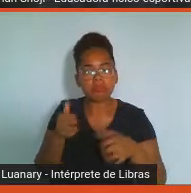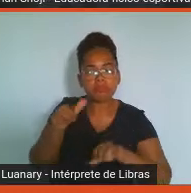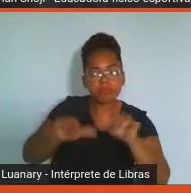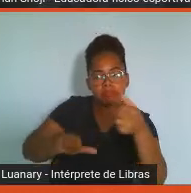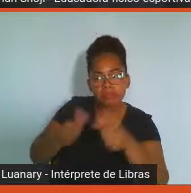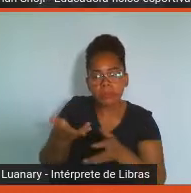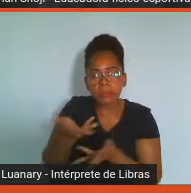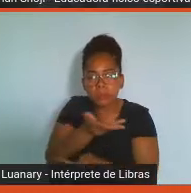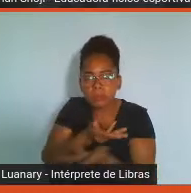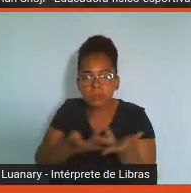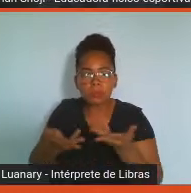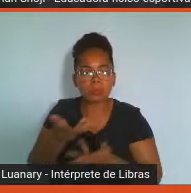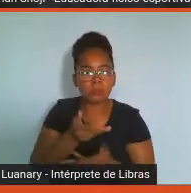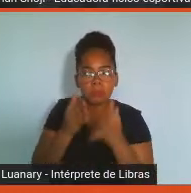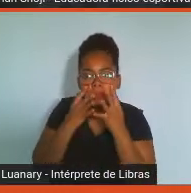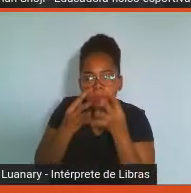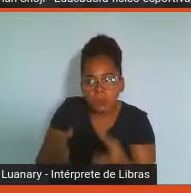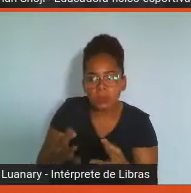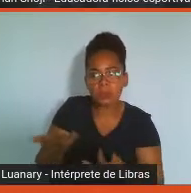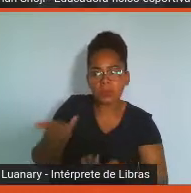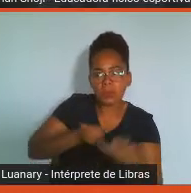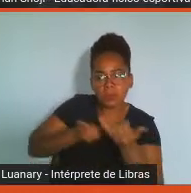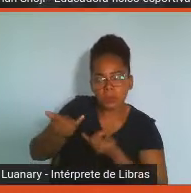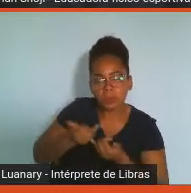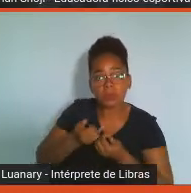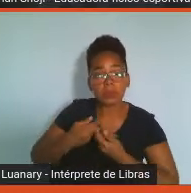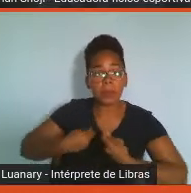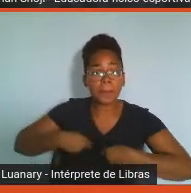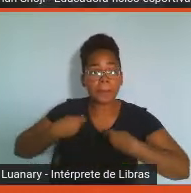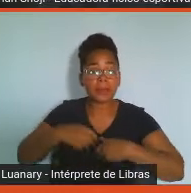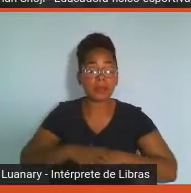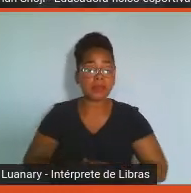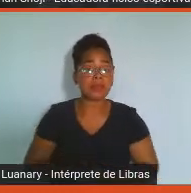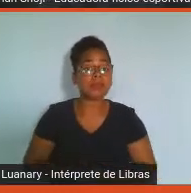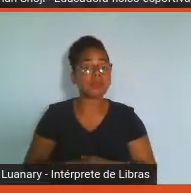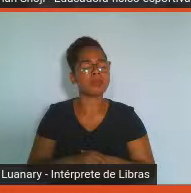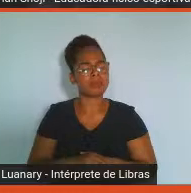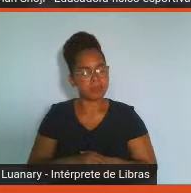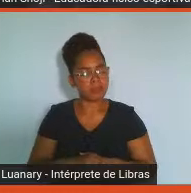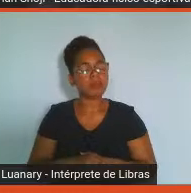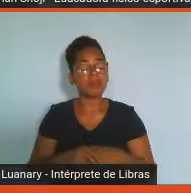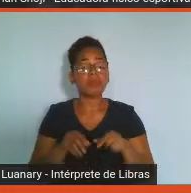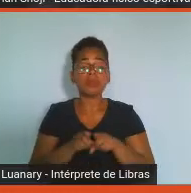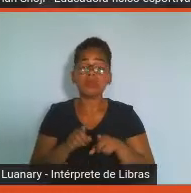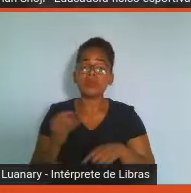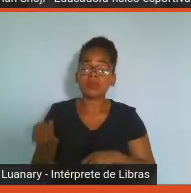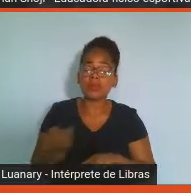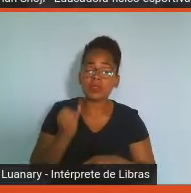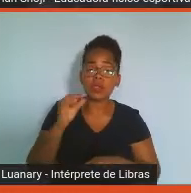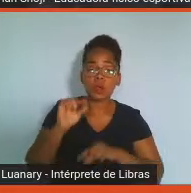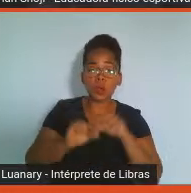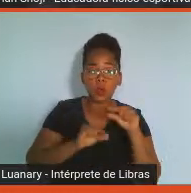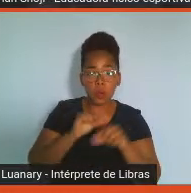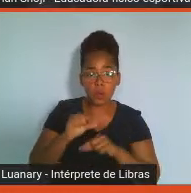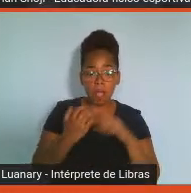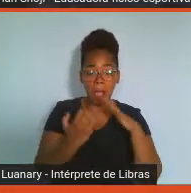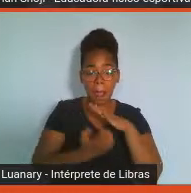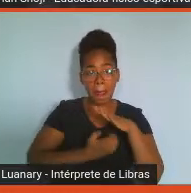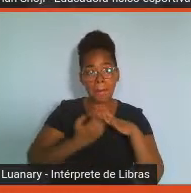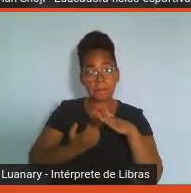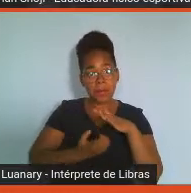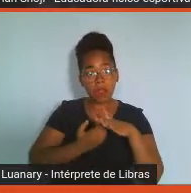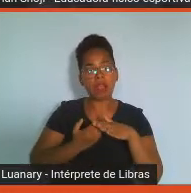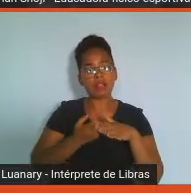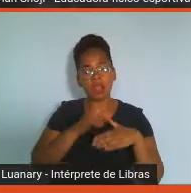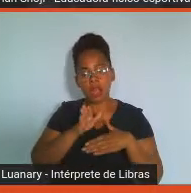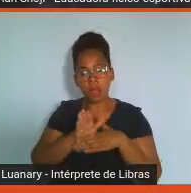importante é quando a gente busca contribuir com um funcionário para que ele melhore o bem-estar, é interessante que